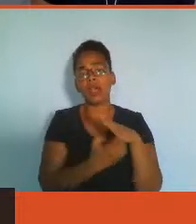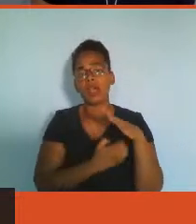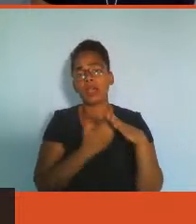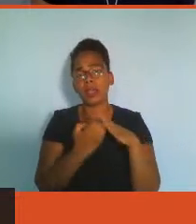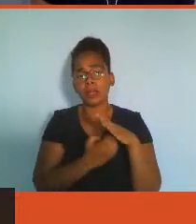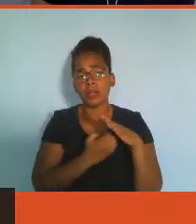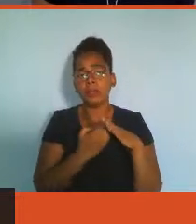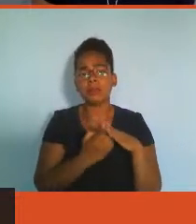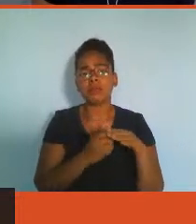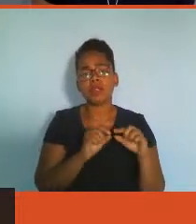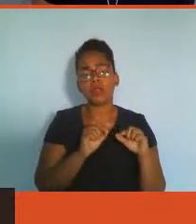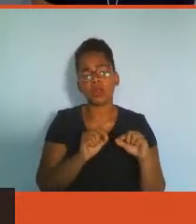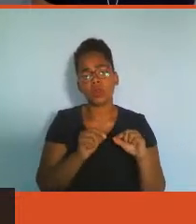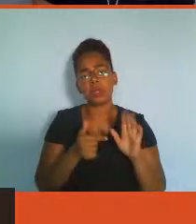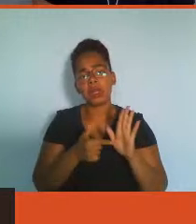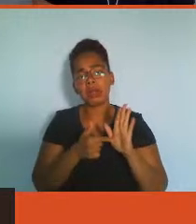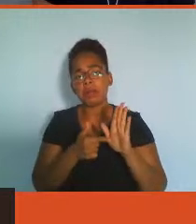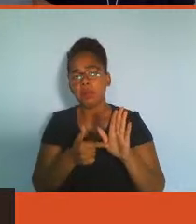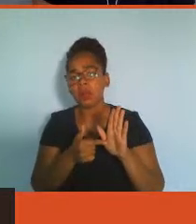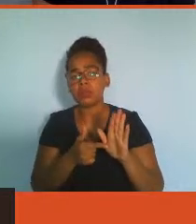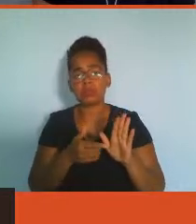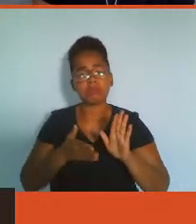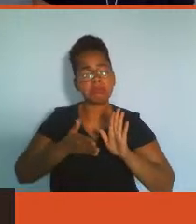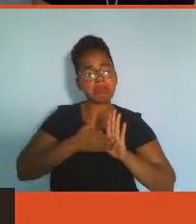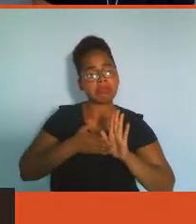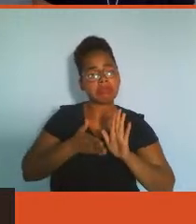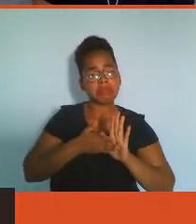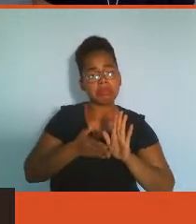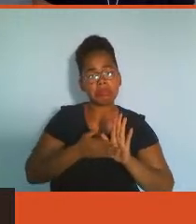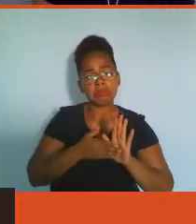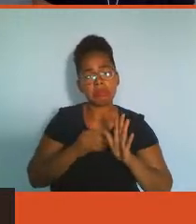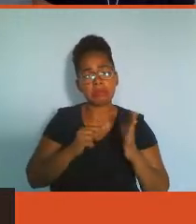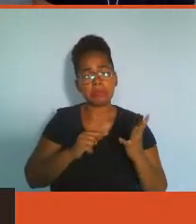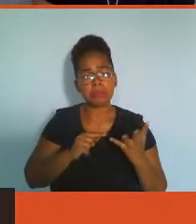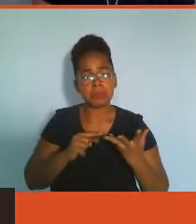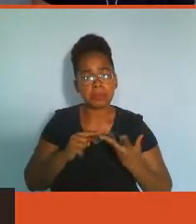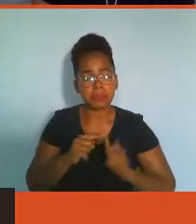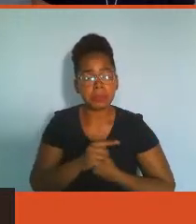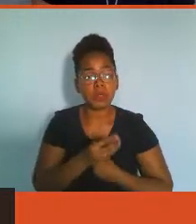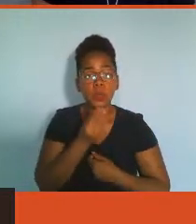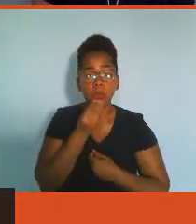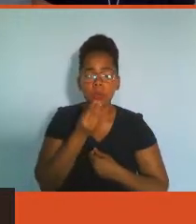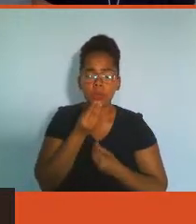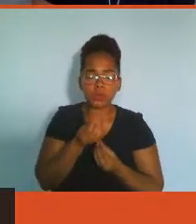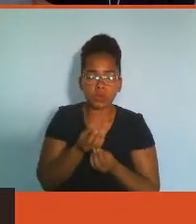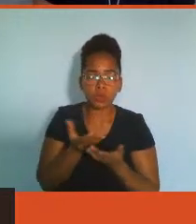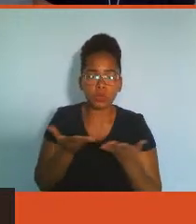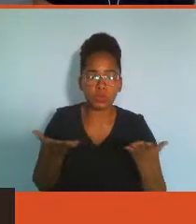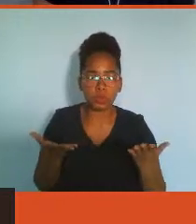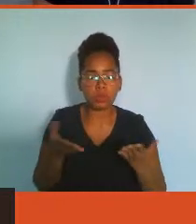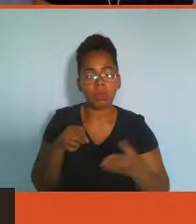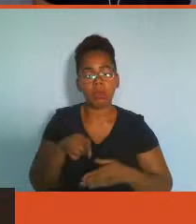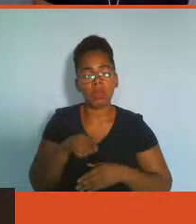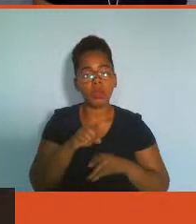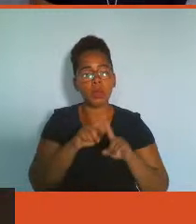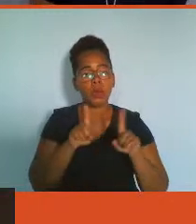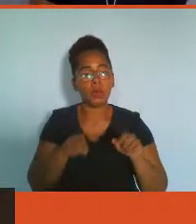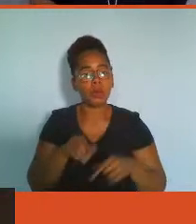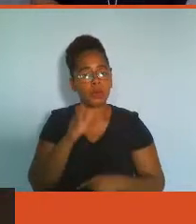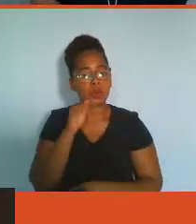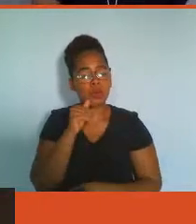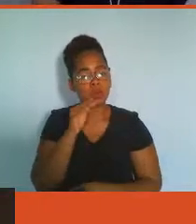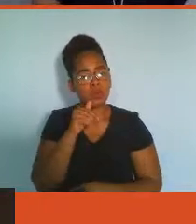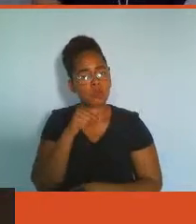é dar as propostas, fornecer oportunidade, né? Fazer com que o colaborador entenda esse